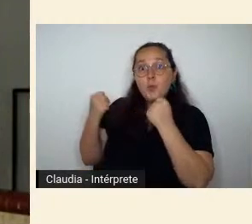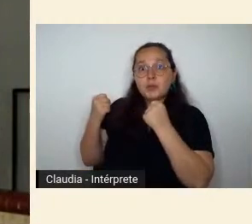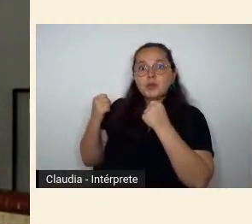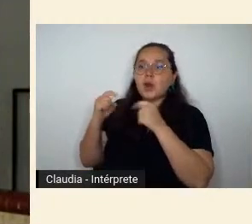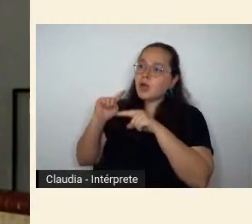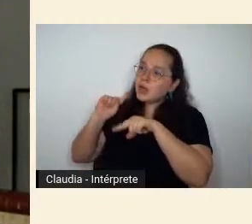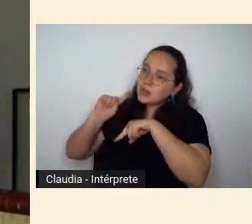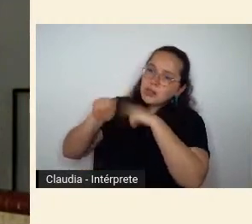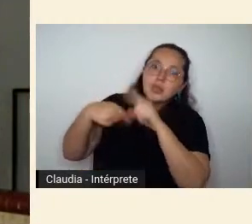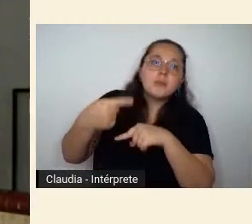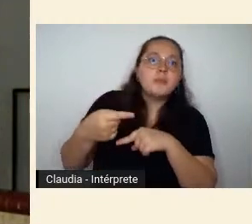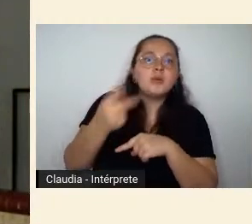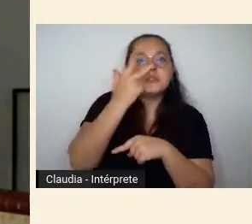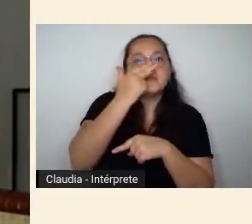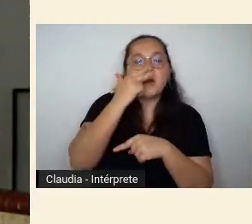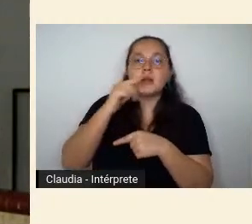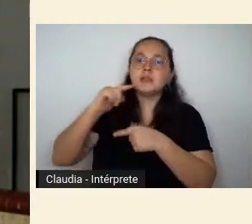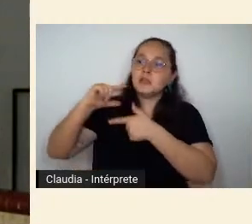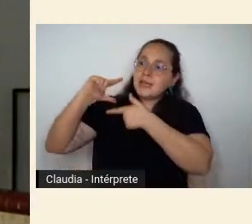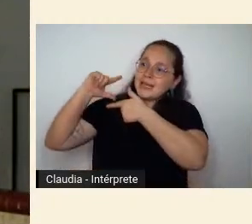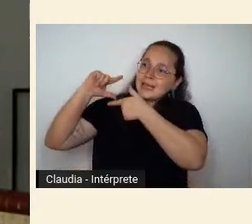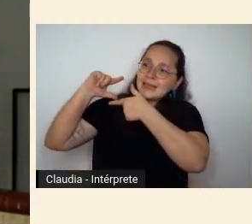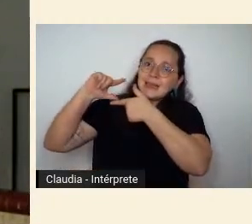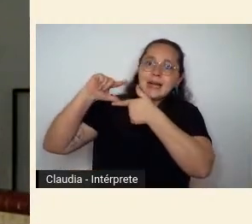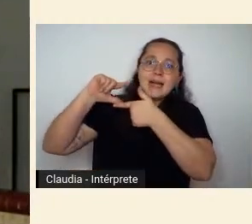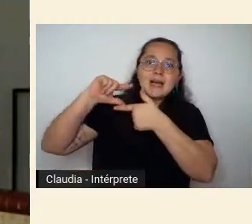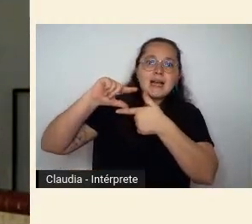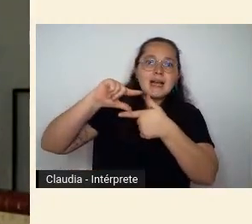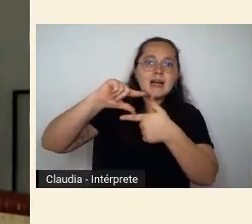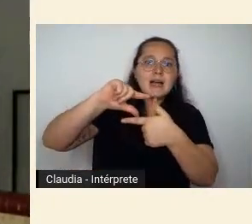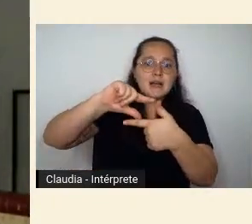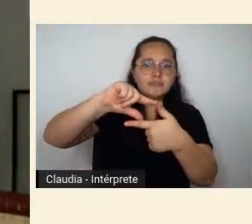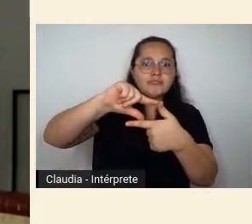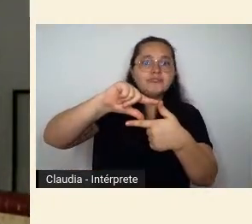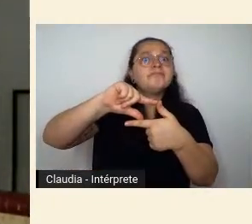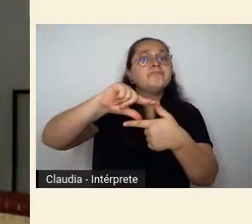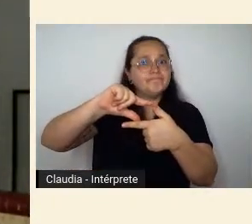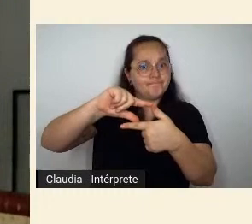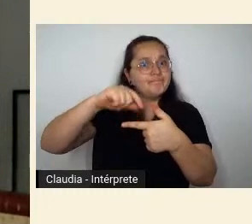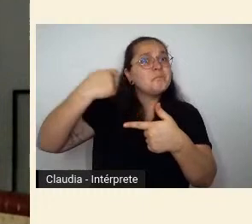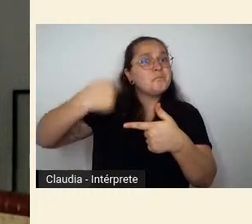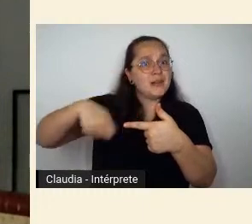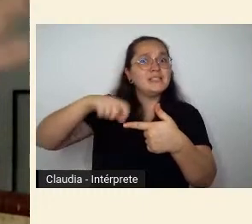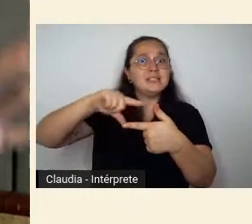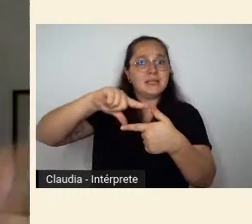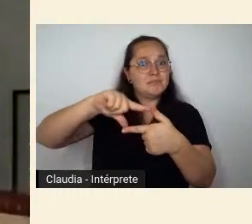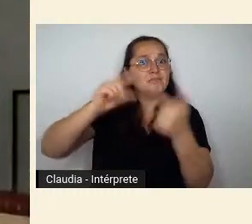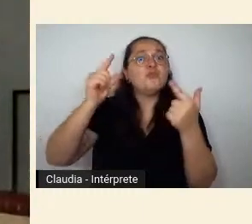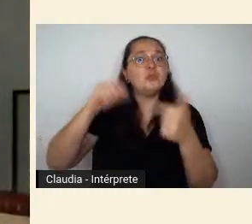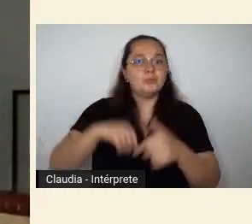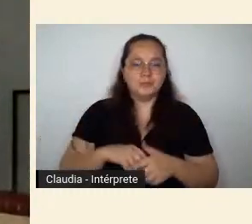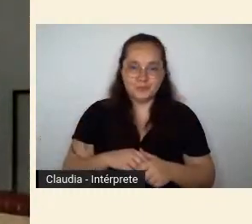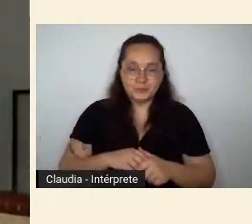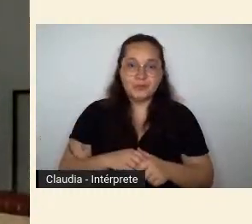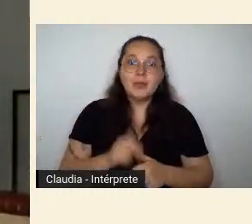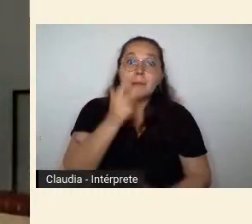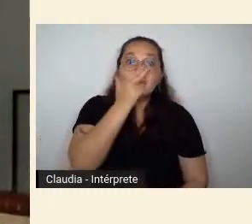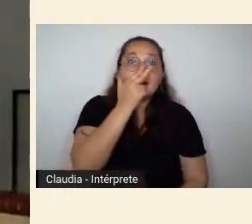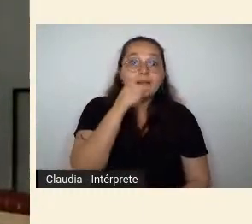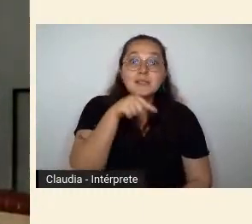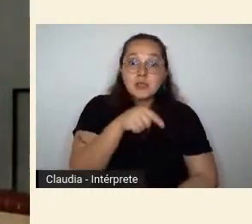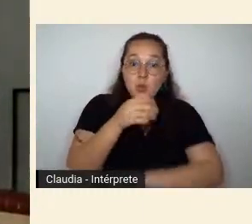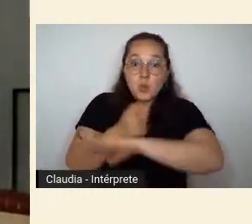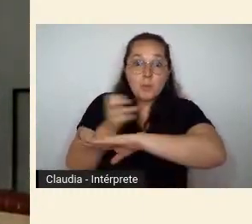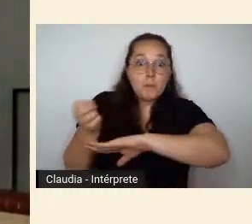espécie de tradição aprisionadora que precisava novamente ser superada era como se a força do modernismo produzido em São